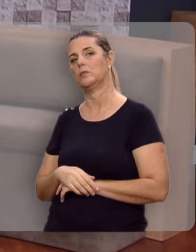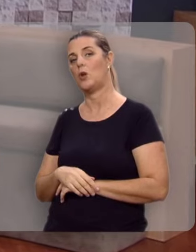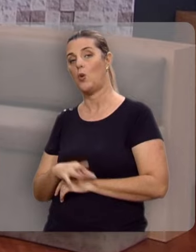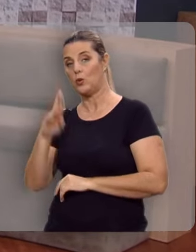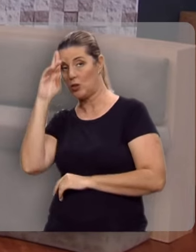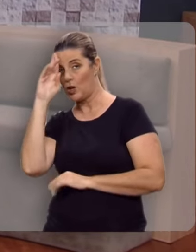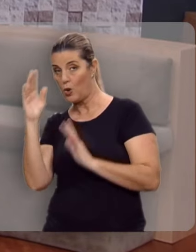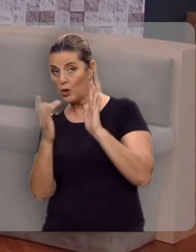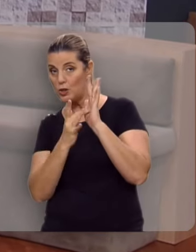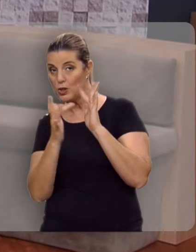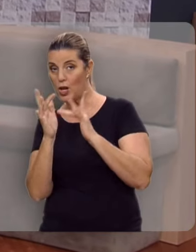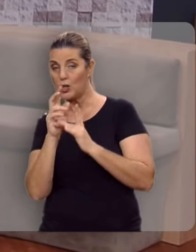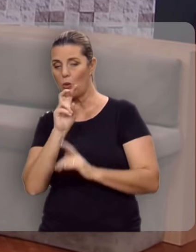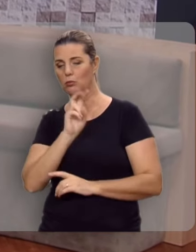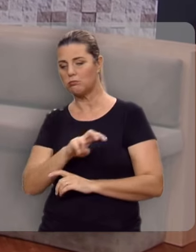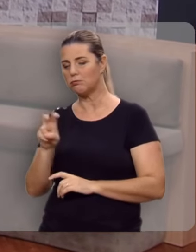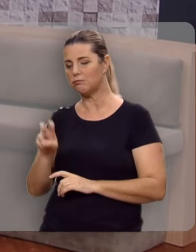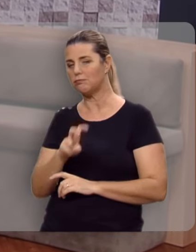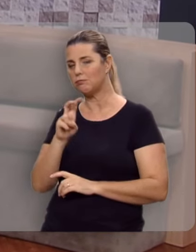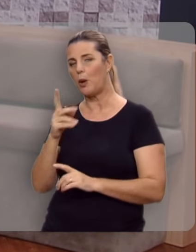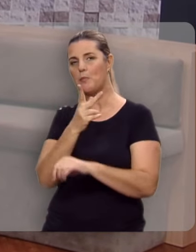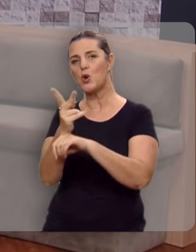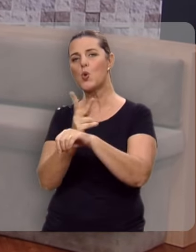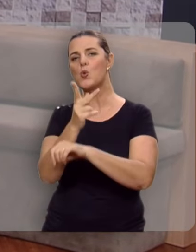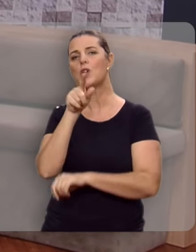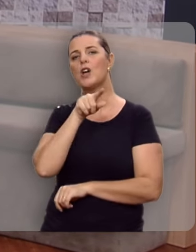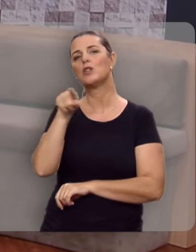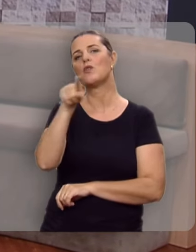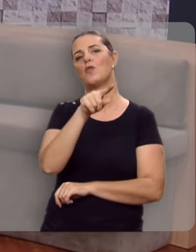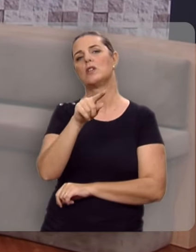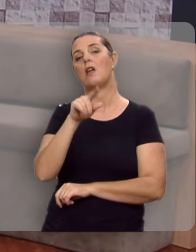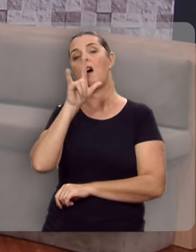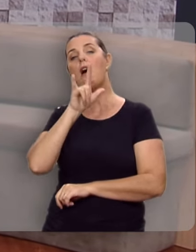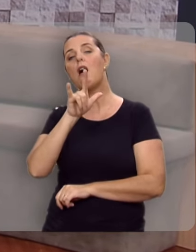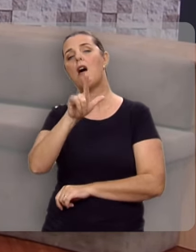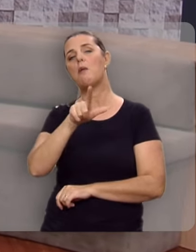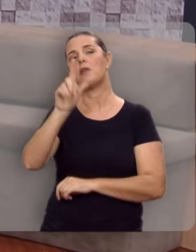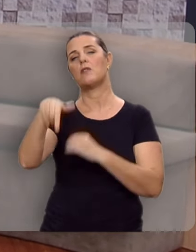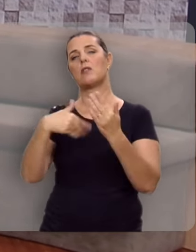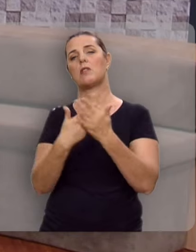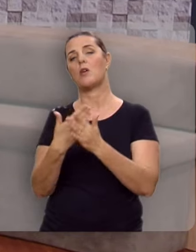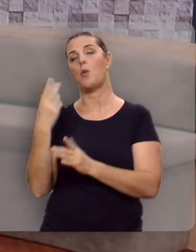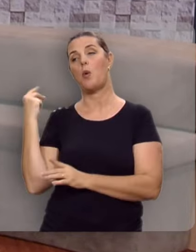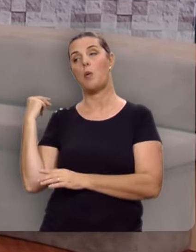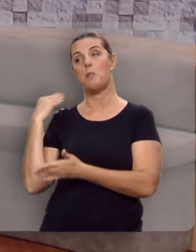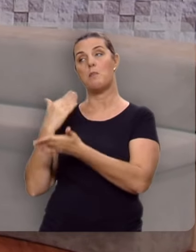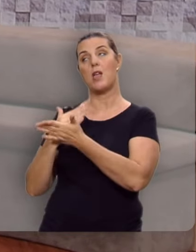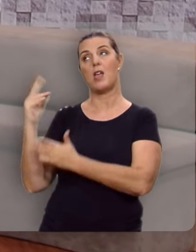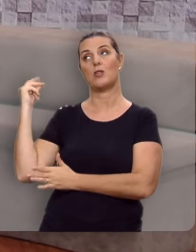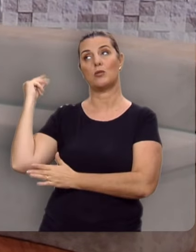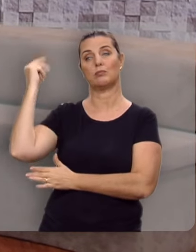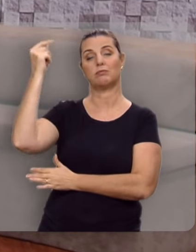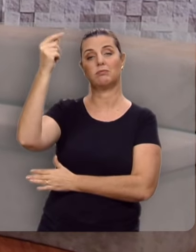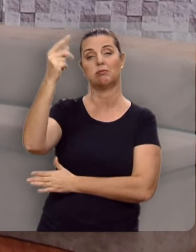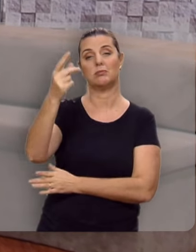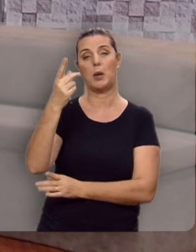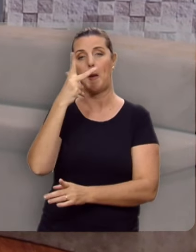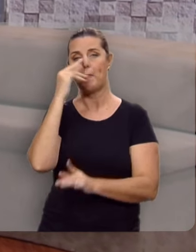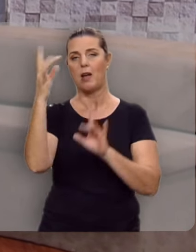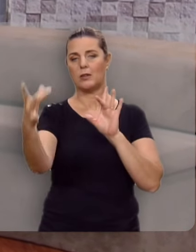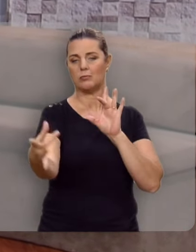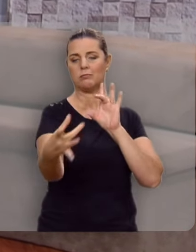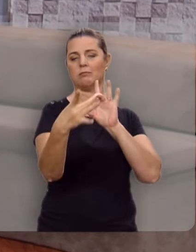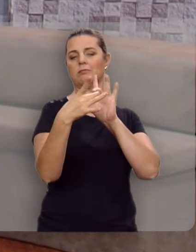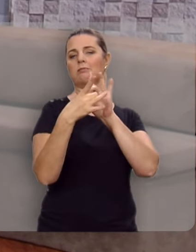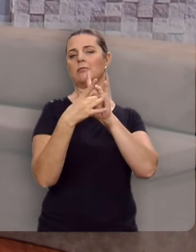o Senhor Jesus que está no seu encalço, ele quem ama você desde a eternidade, ele quem atrai você para ele